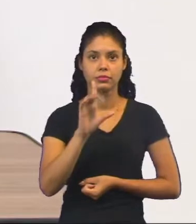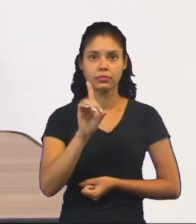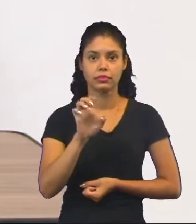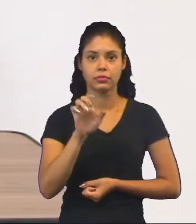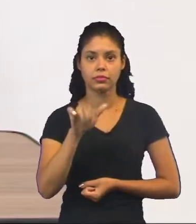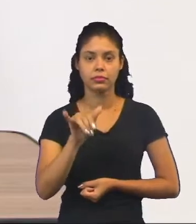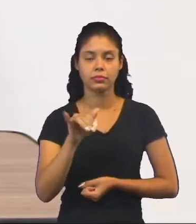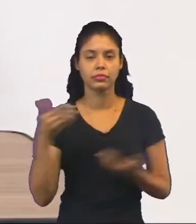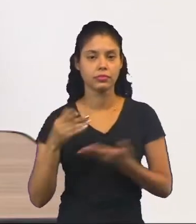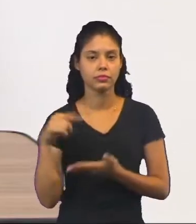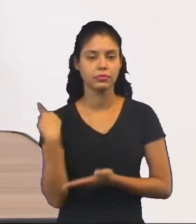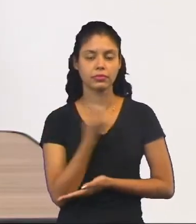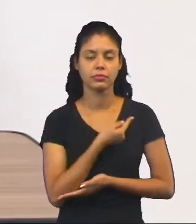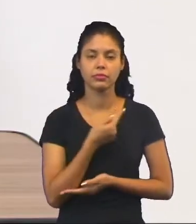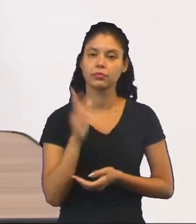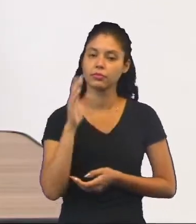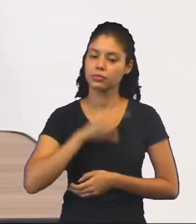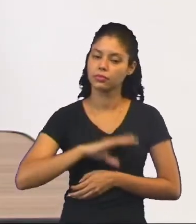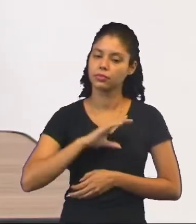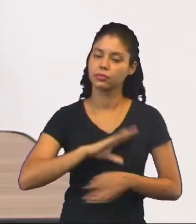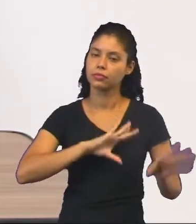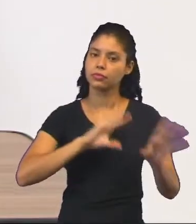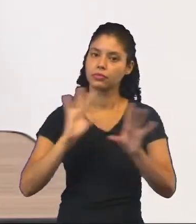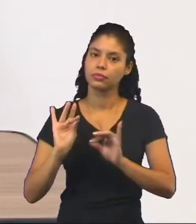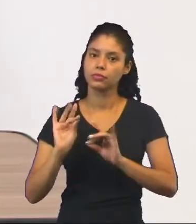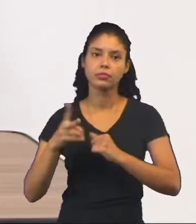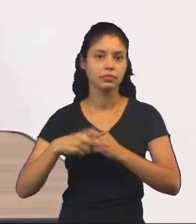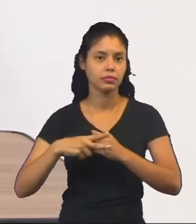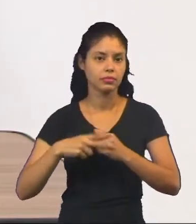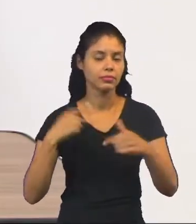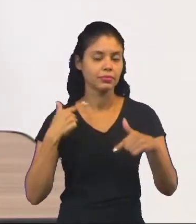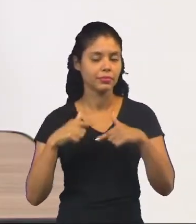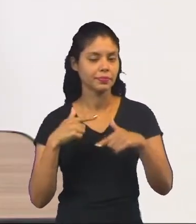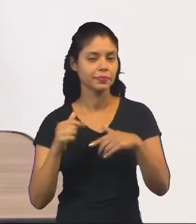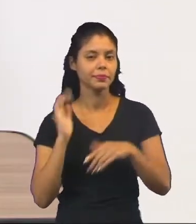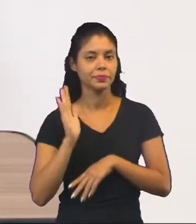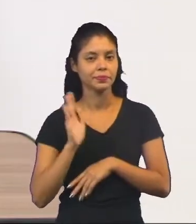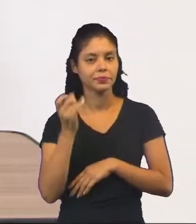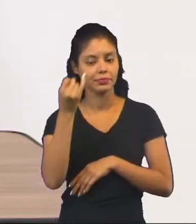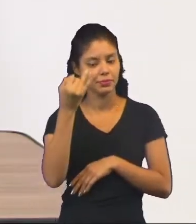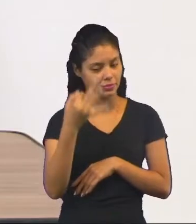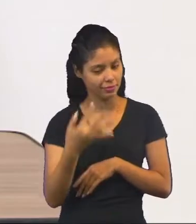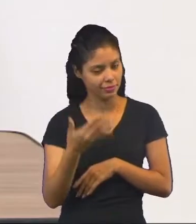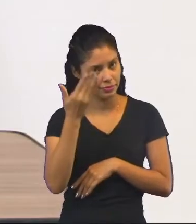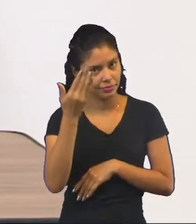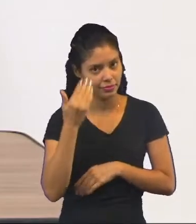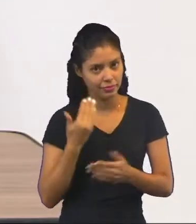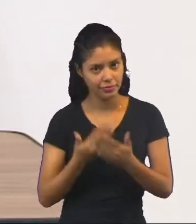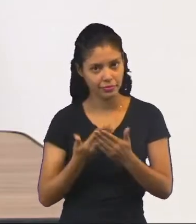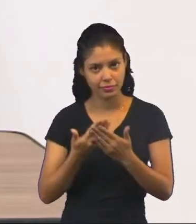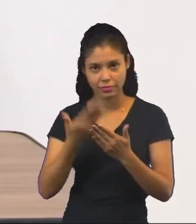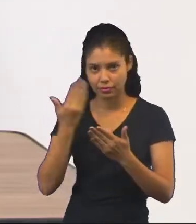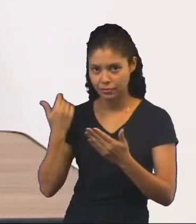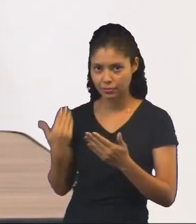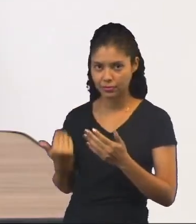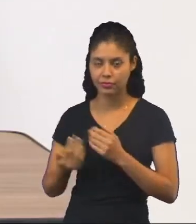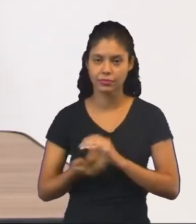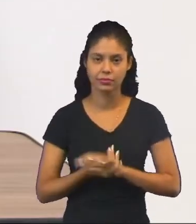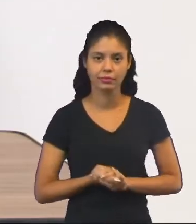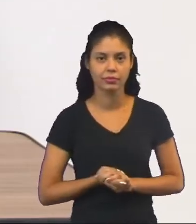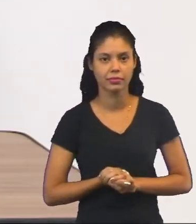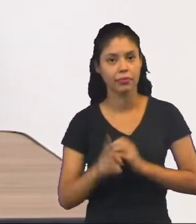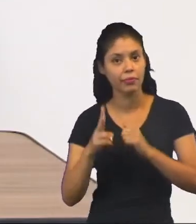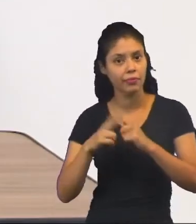e vamos trabalhar a língua portuguesa trabalhando esses verbos que eu já expliquei para vocês na outra parte da nossa aula.